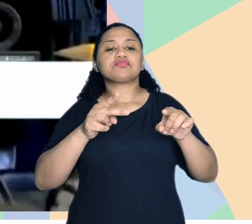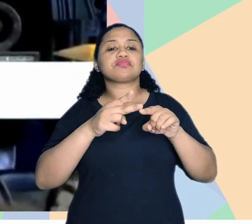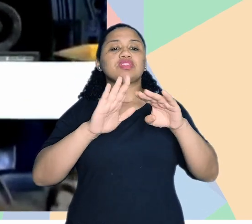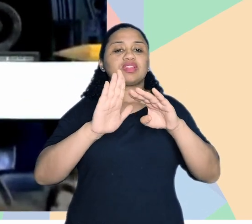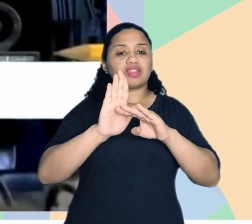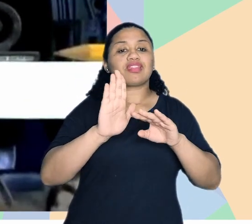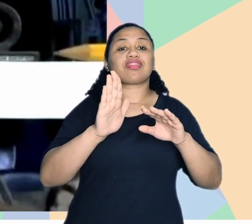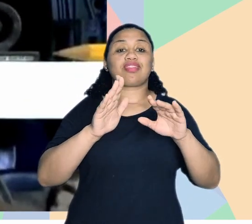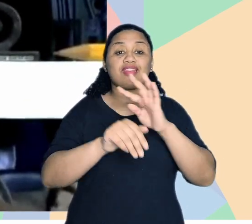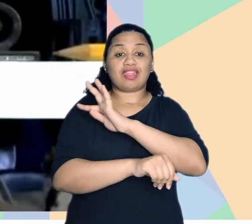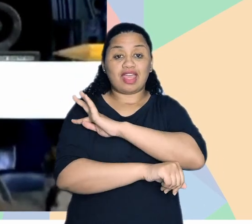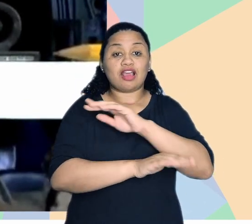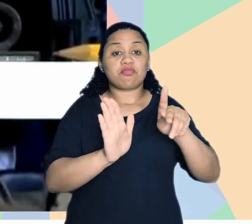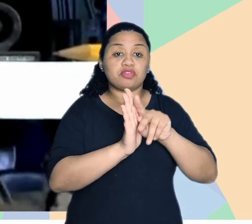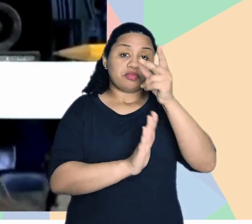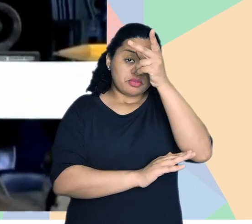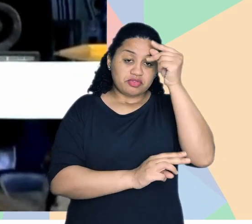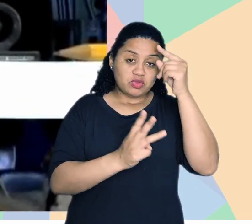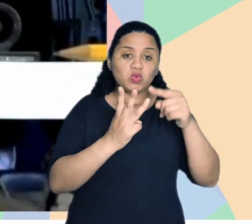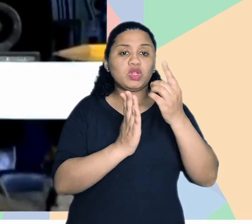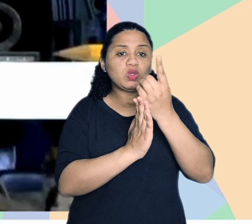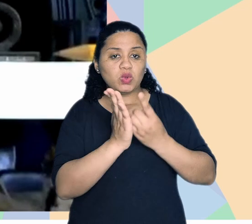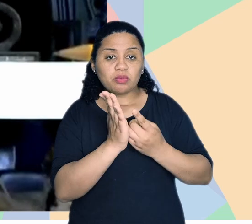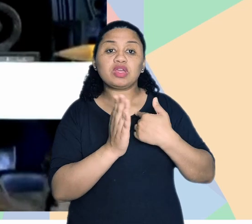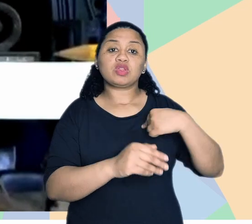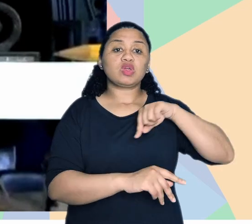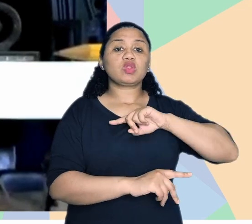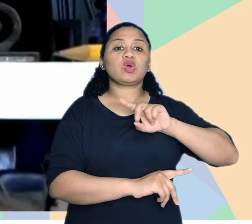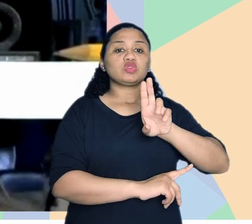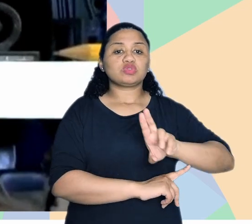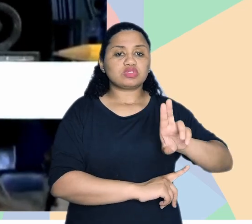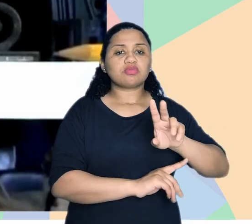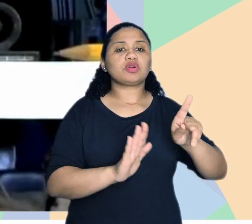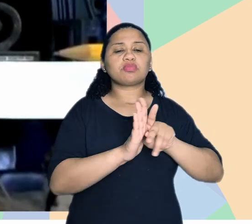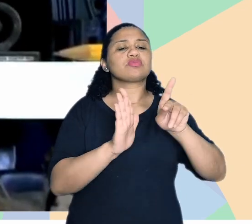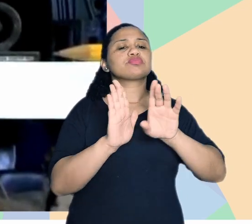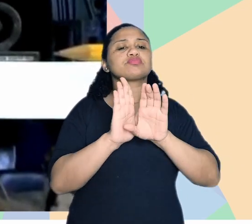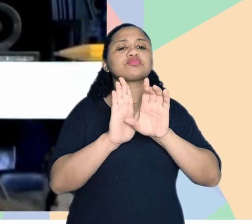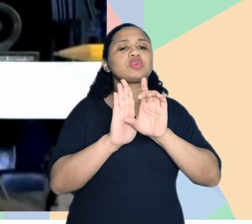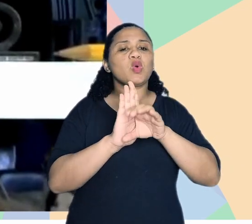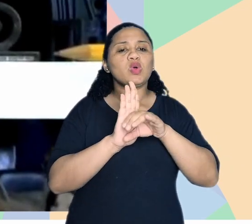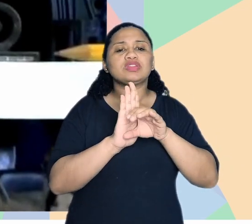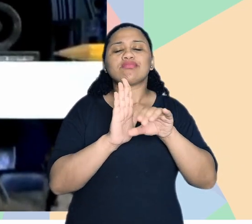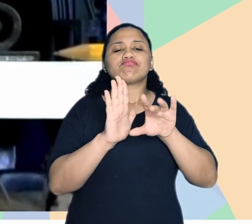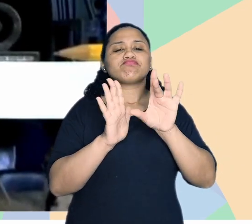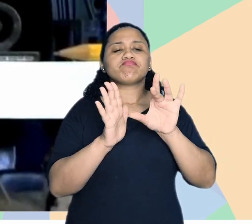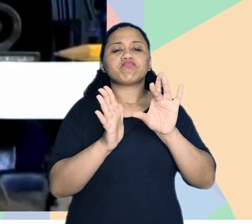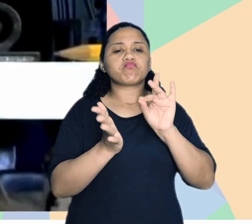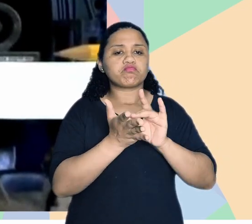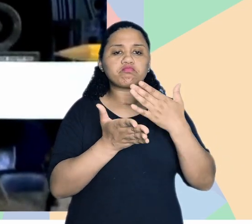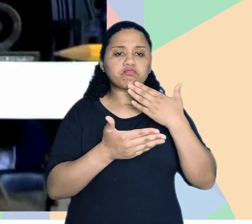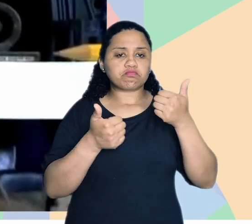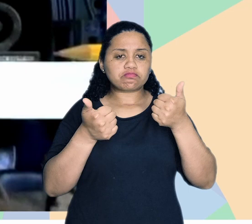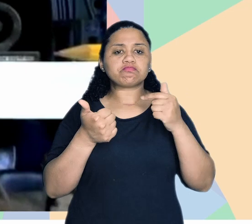prefeituras, documentos, é o que a gente utiliza como uma definição mais completa, né?